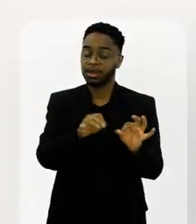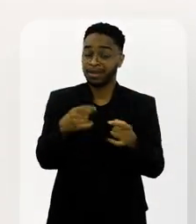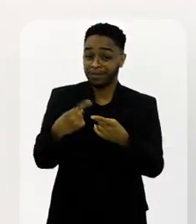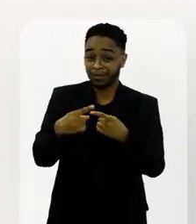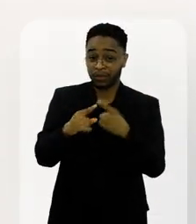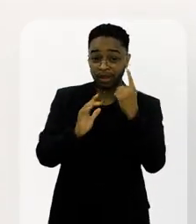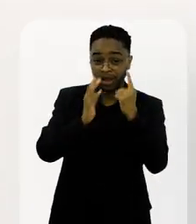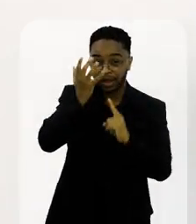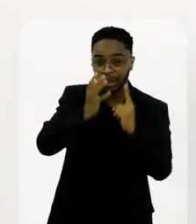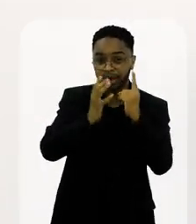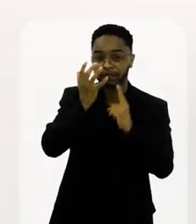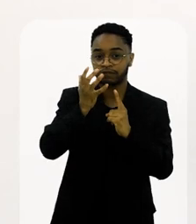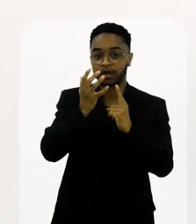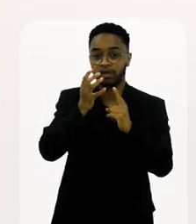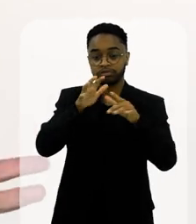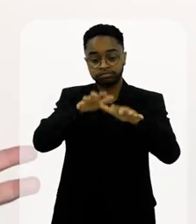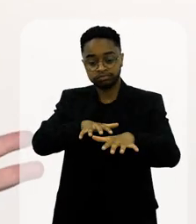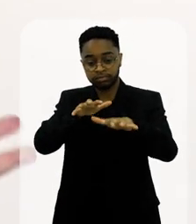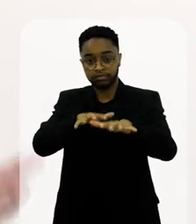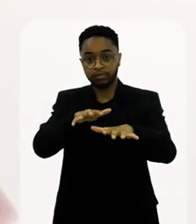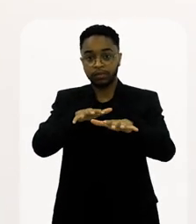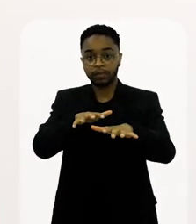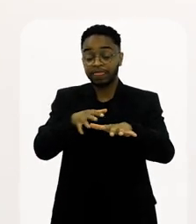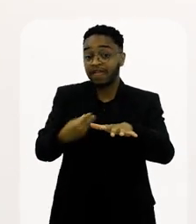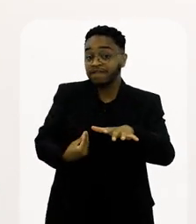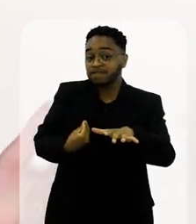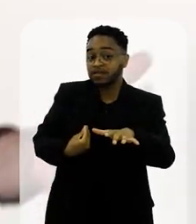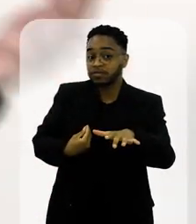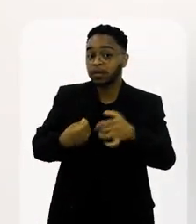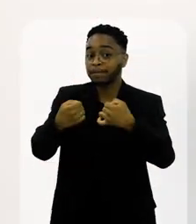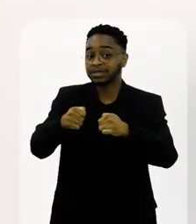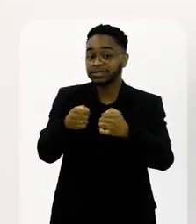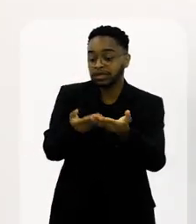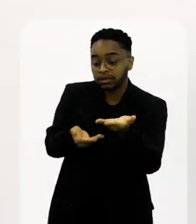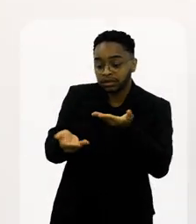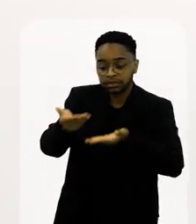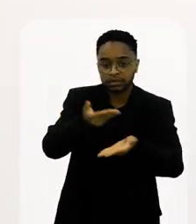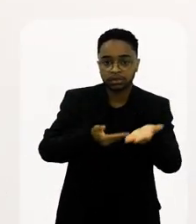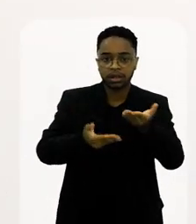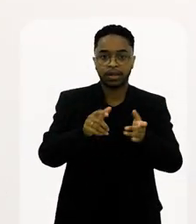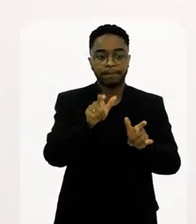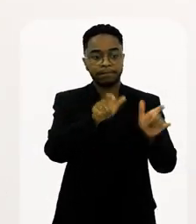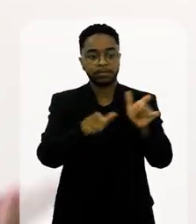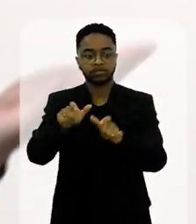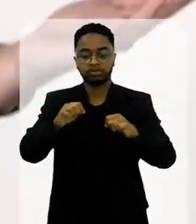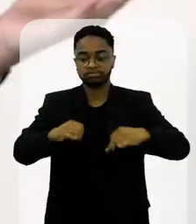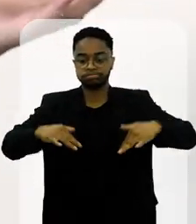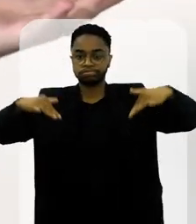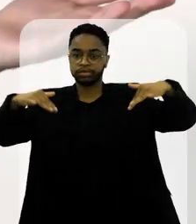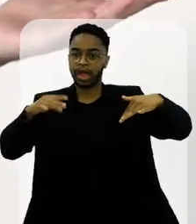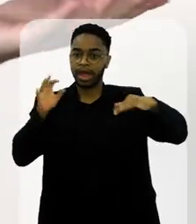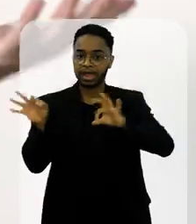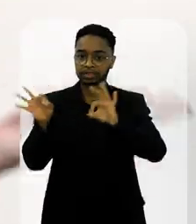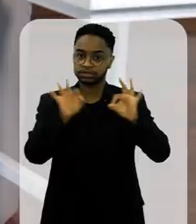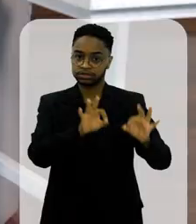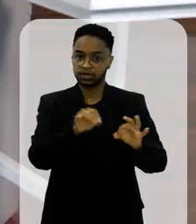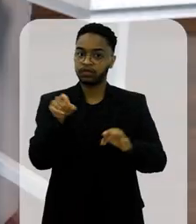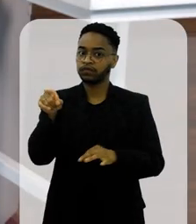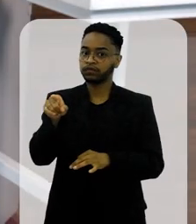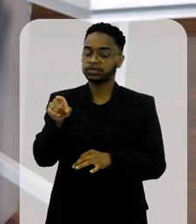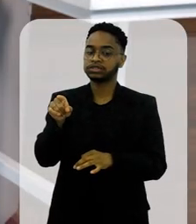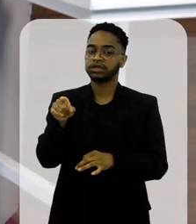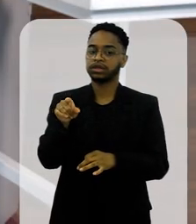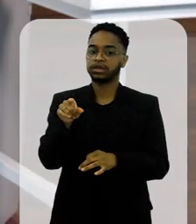quanto esse público, o carnaval, o desfile de escola de samba, ele é vivo, ele depende dessa interação com o público. Cara, você, ô Mauro, você